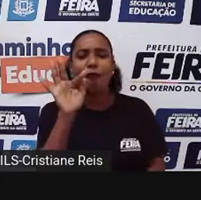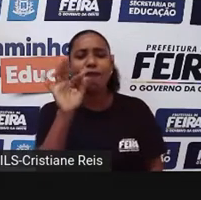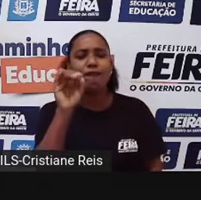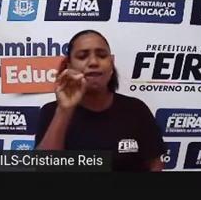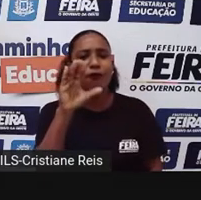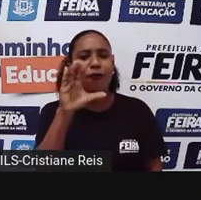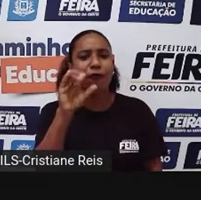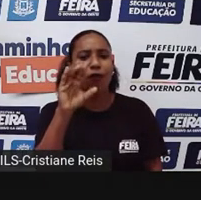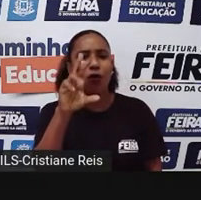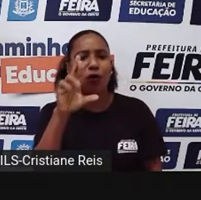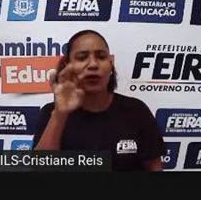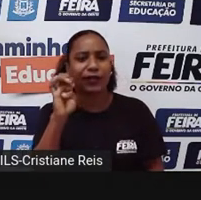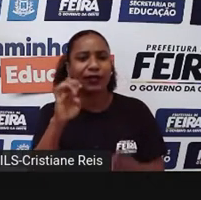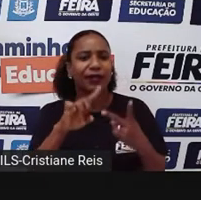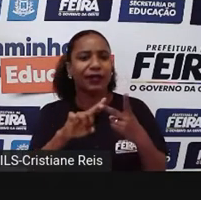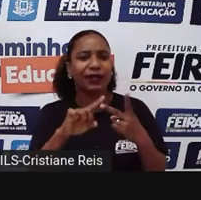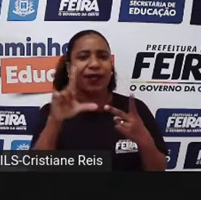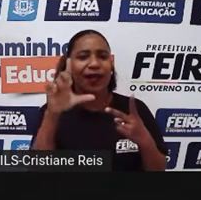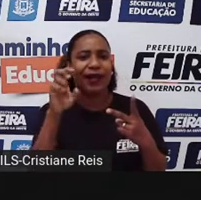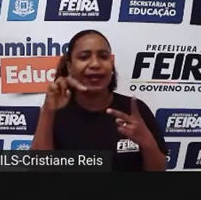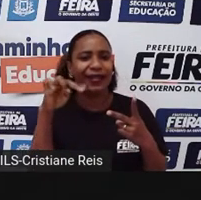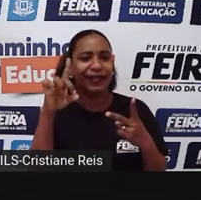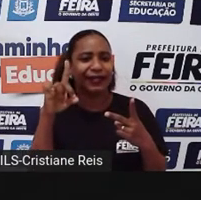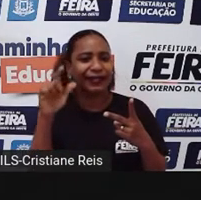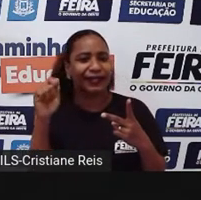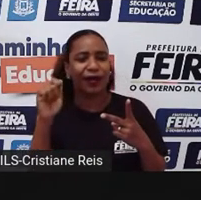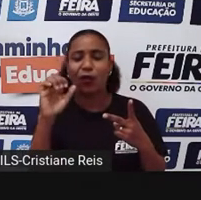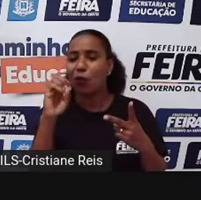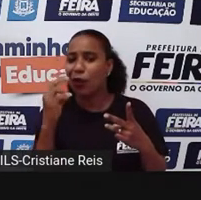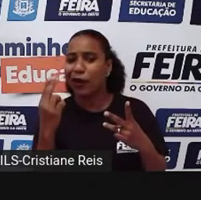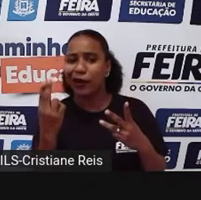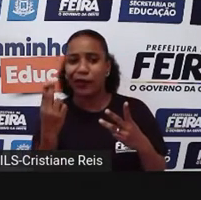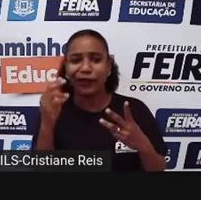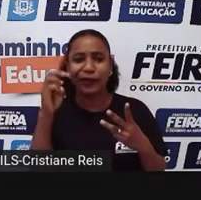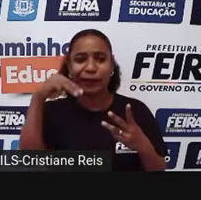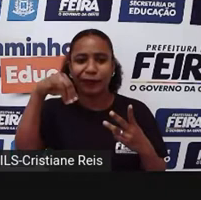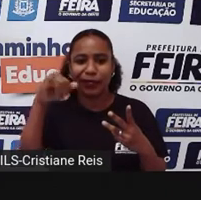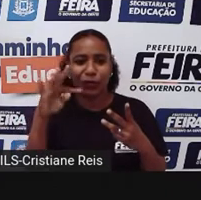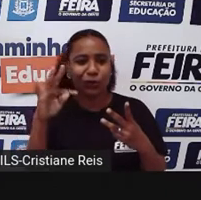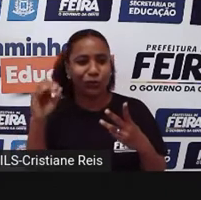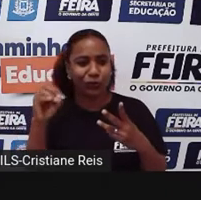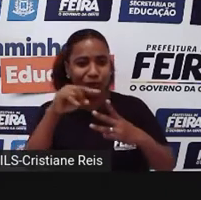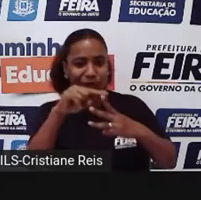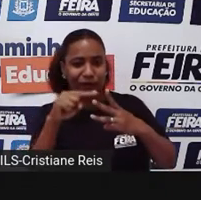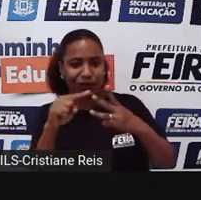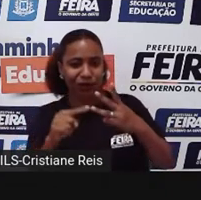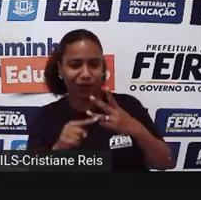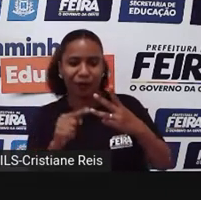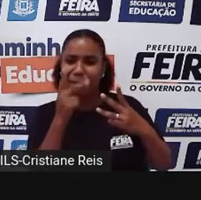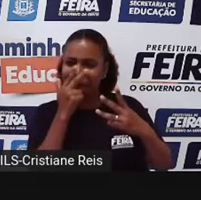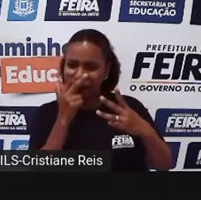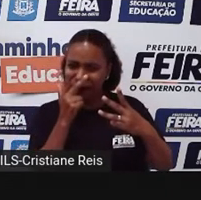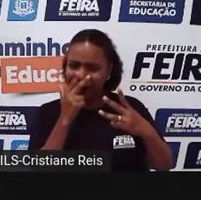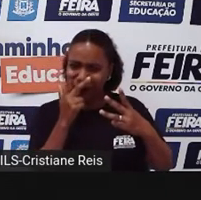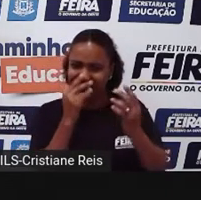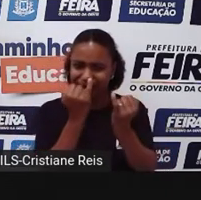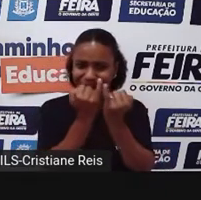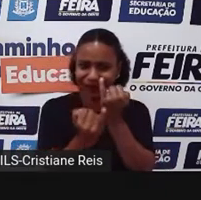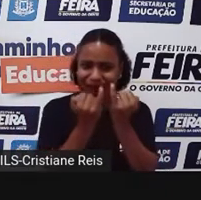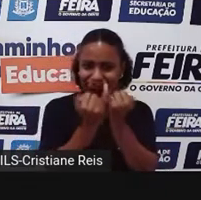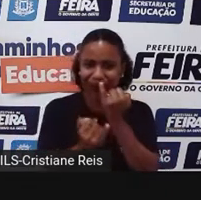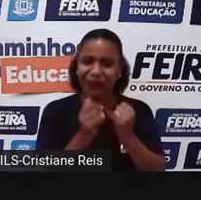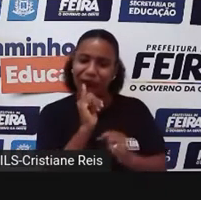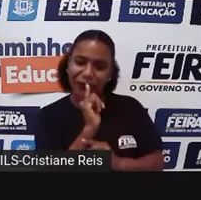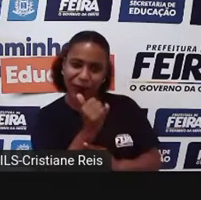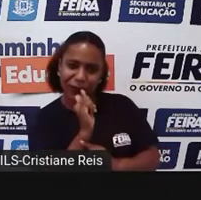lenda e mito? Esses conceitos, eles são parecidos quando a gente vê oralidade,